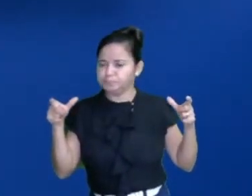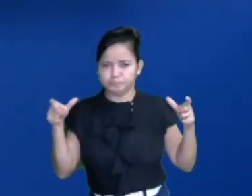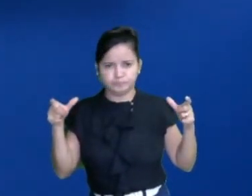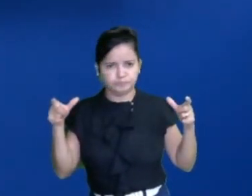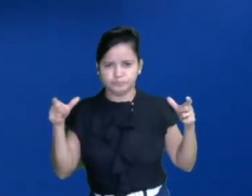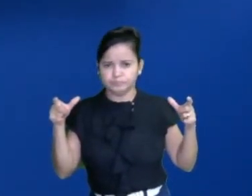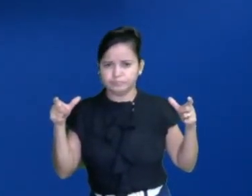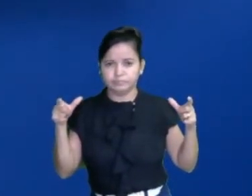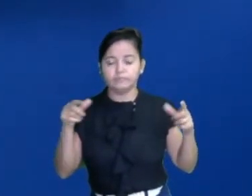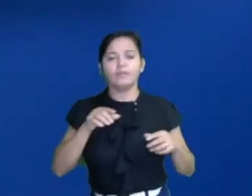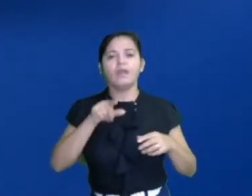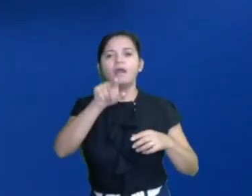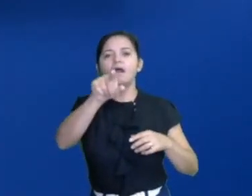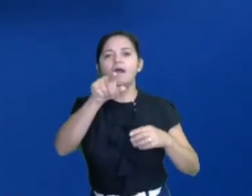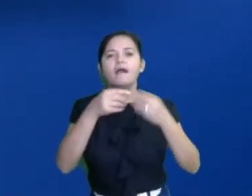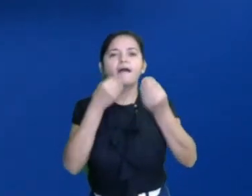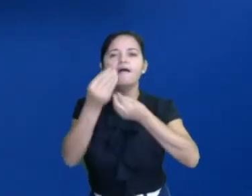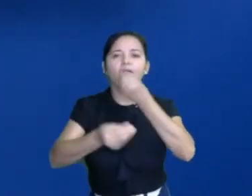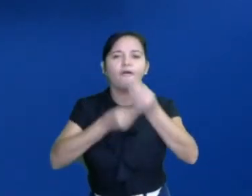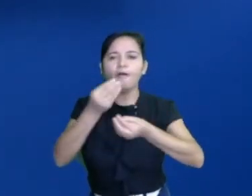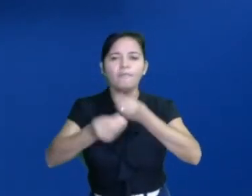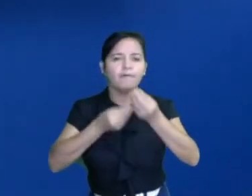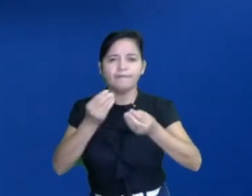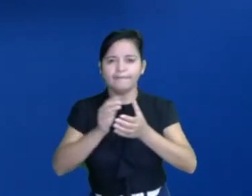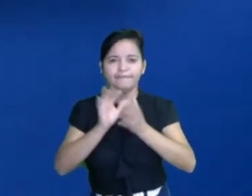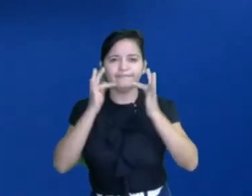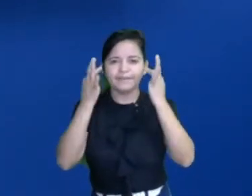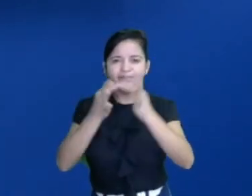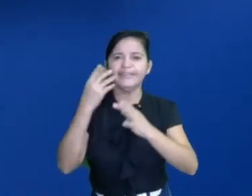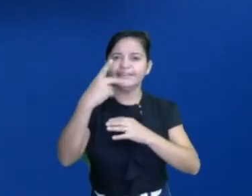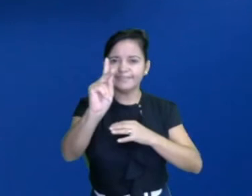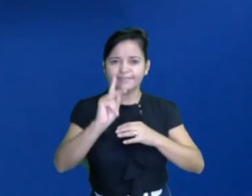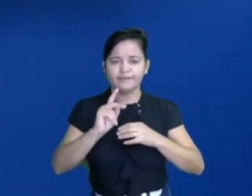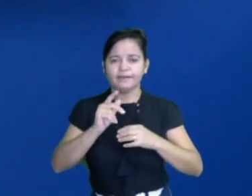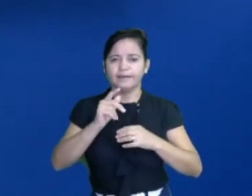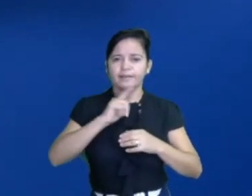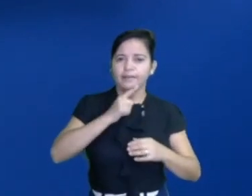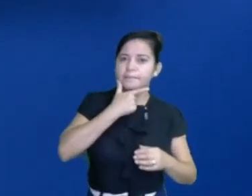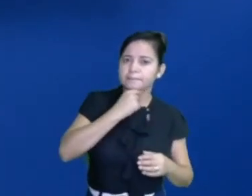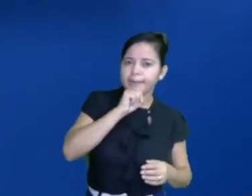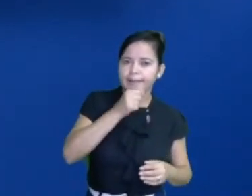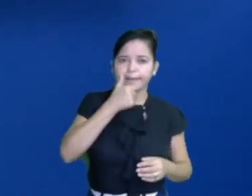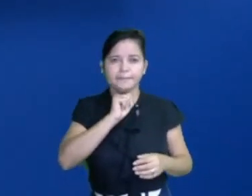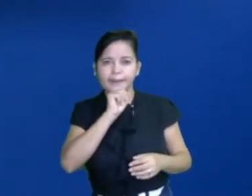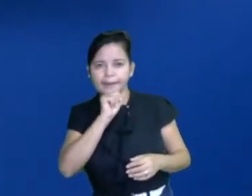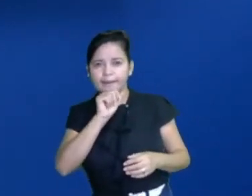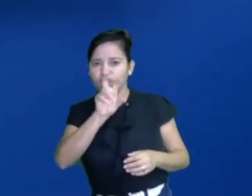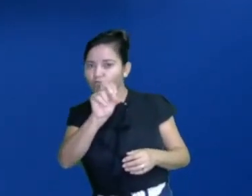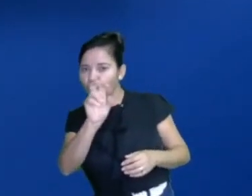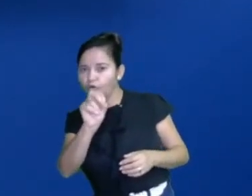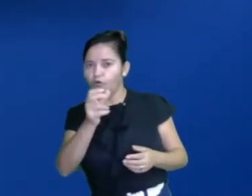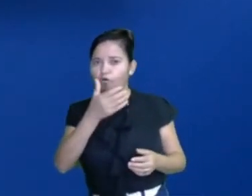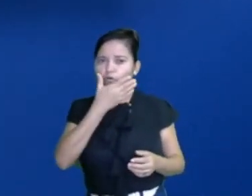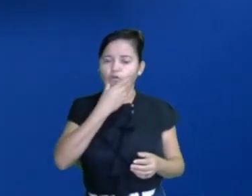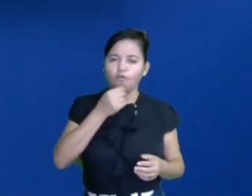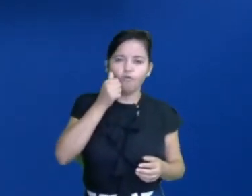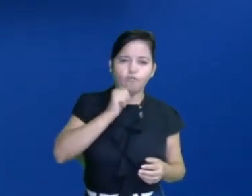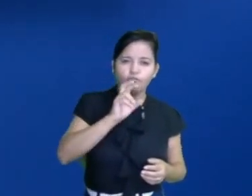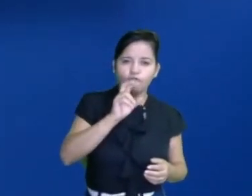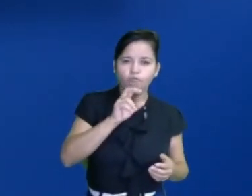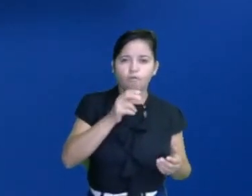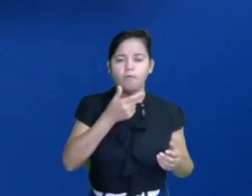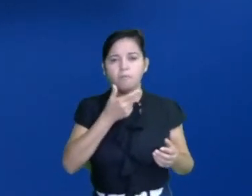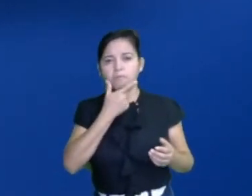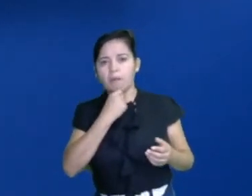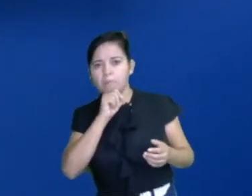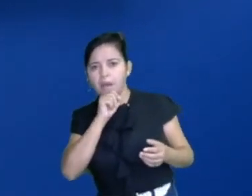como é a sua família. Como ela é formada. Se tem pai, mãe, se é com voz, vós. Ou só o pai,